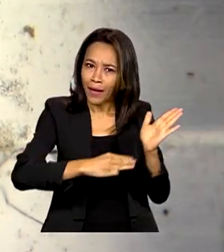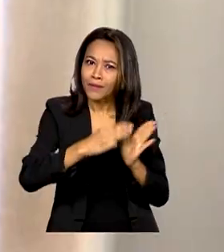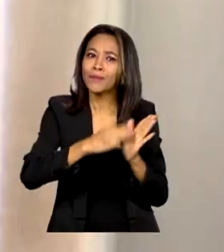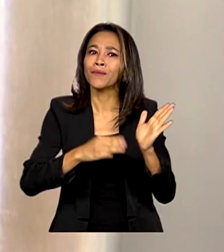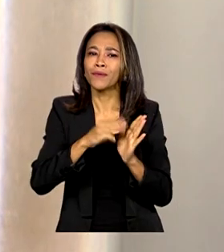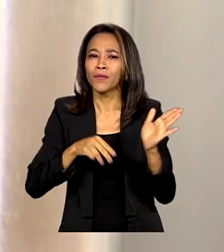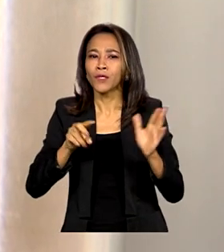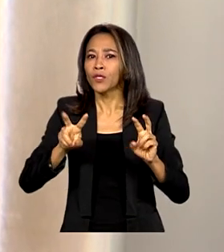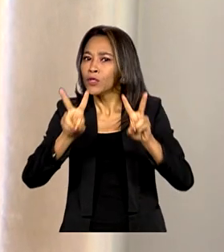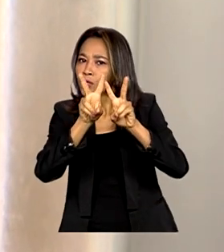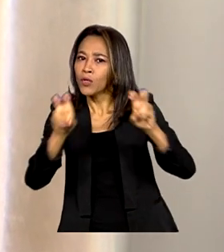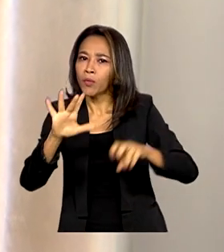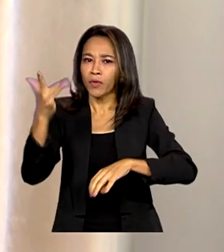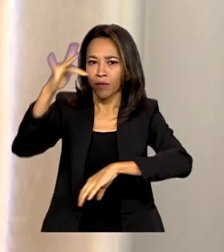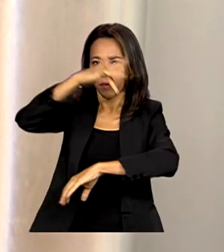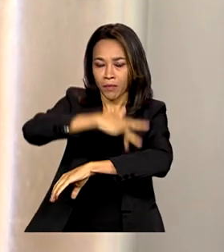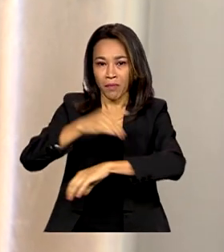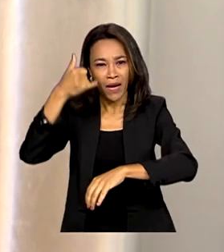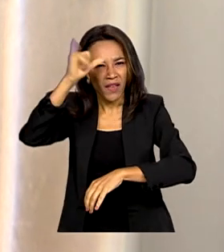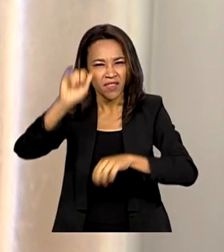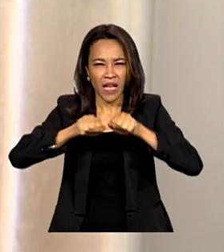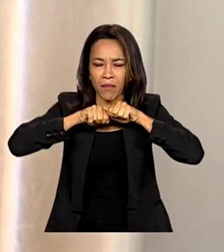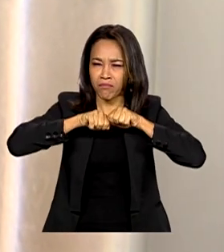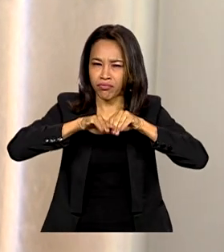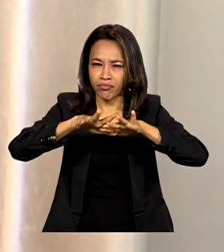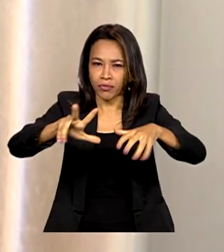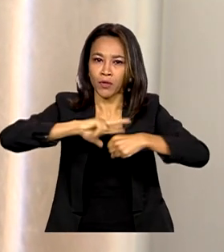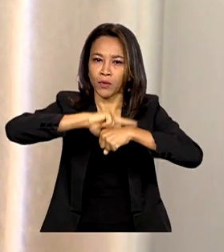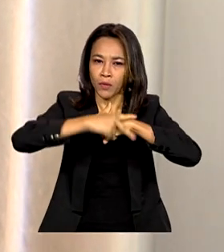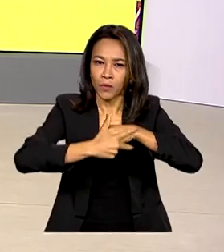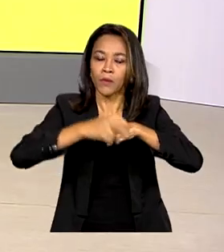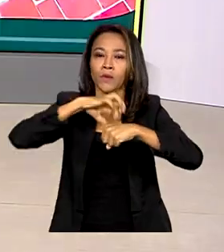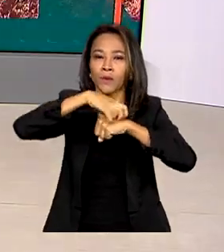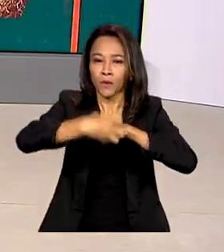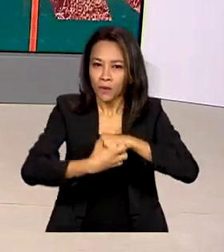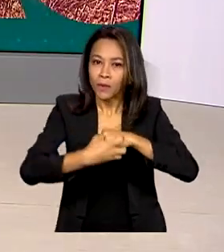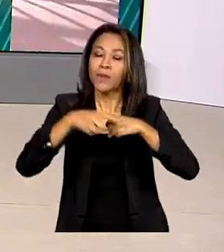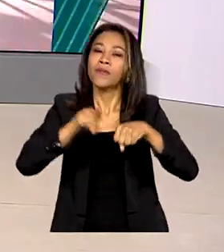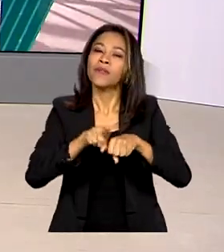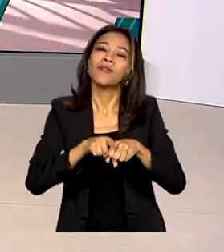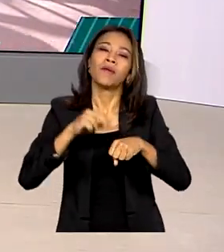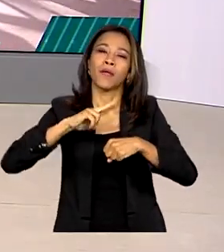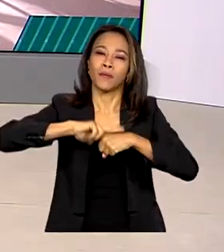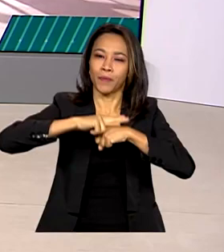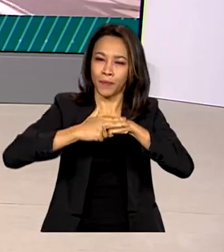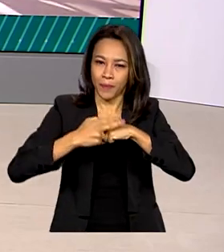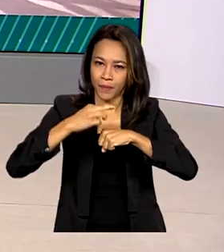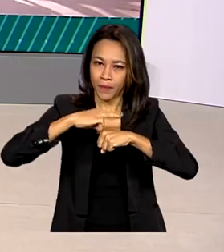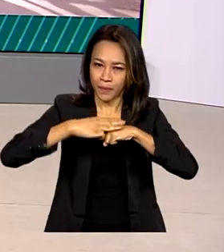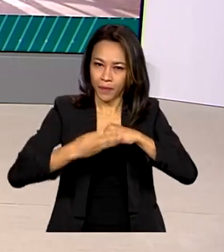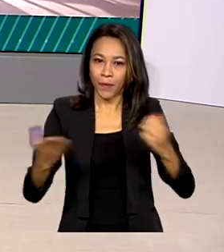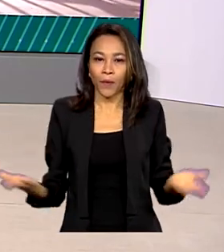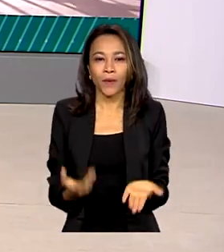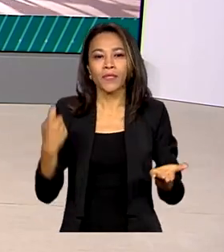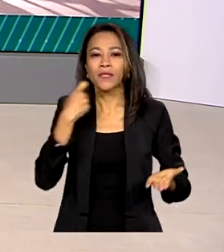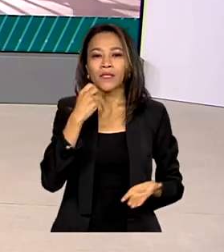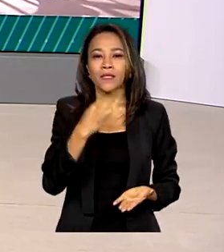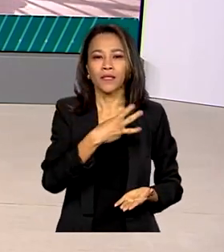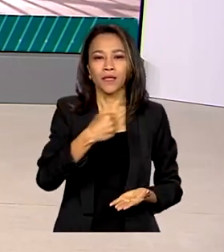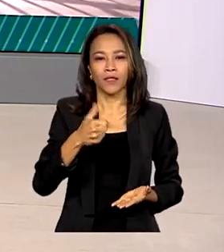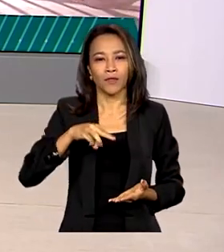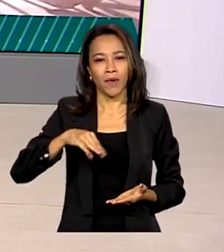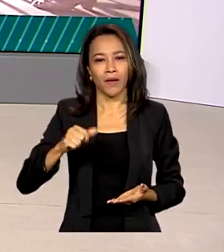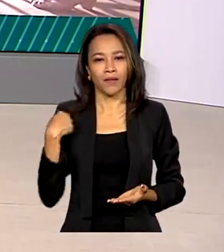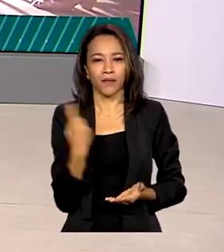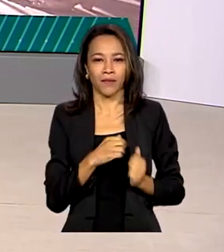que evita a disseminação de doenças como dengue, chikungunya e zika. Sexta-feira, 31 de março, o Brasil em Dia